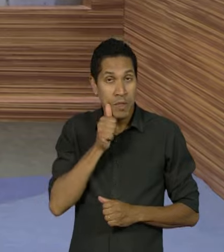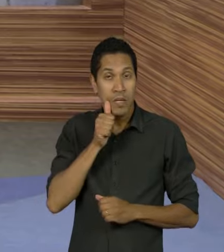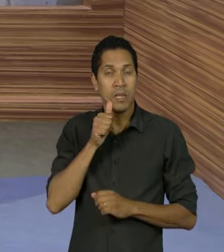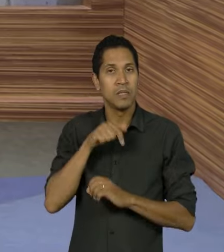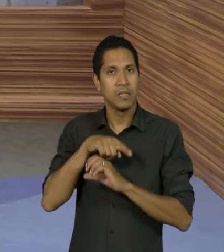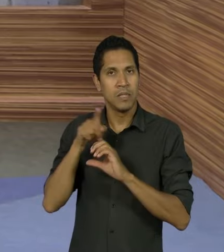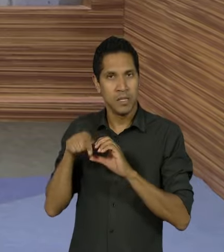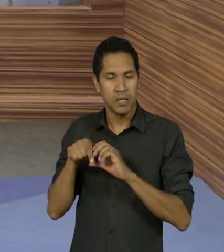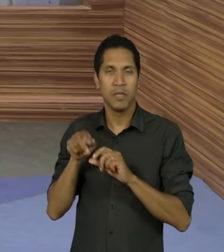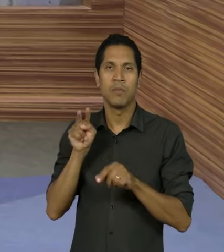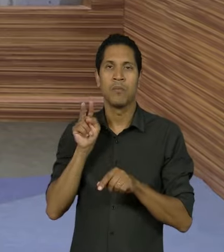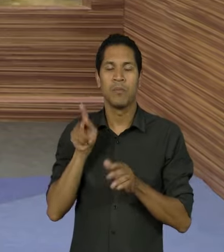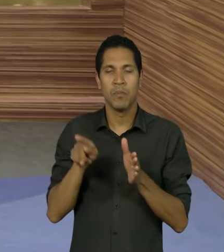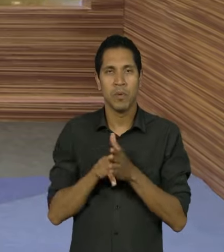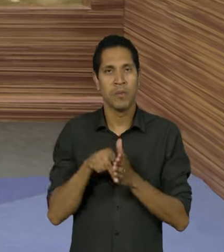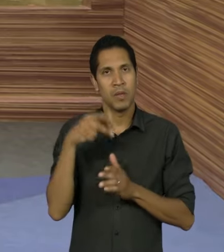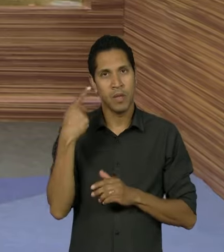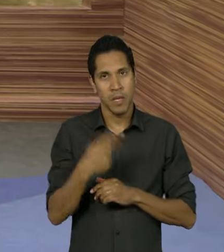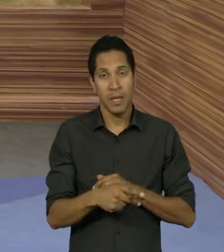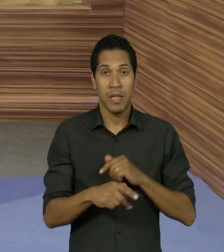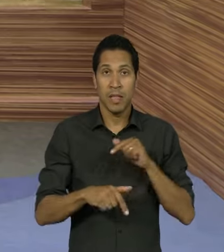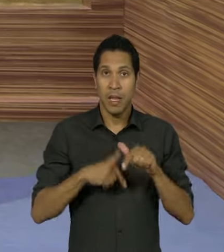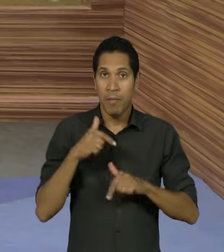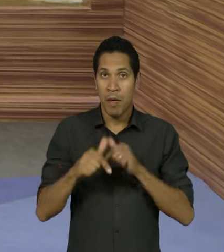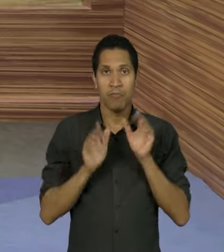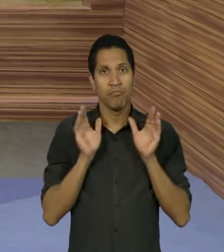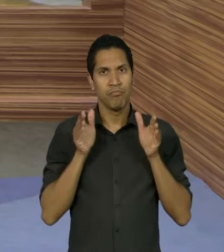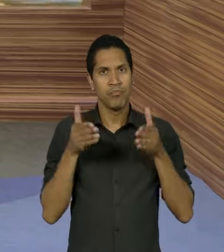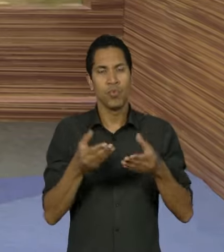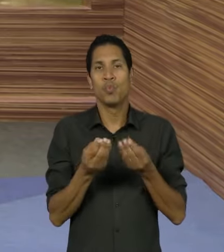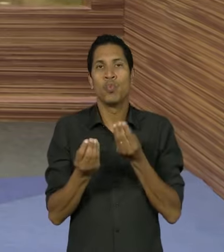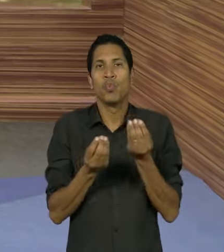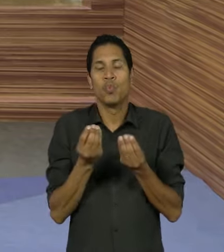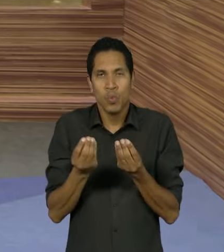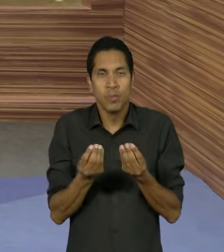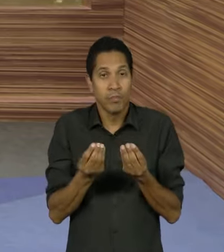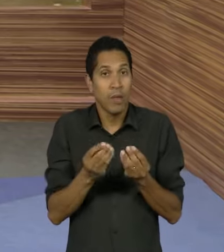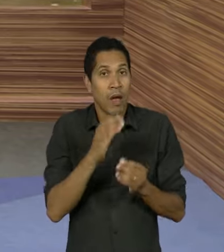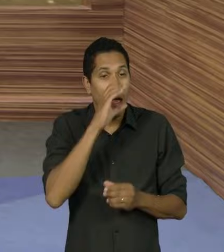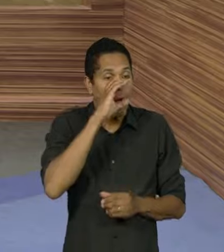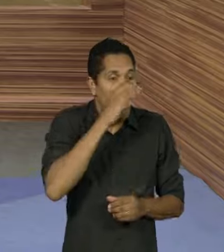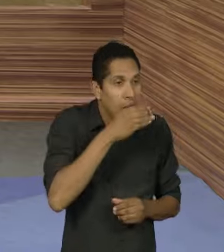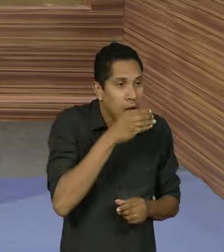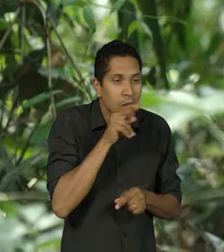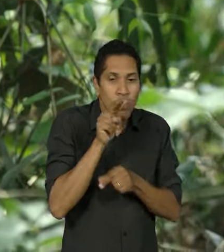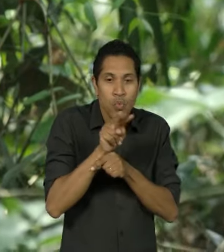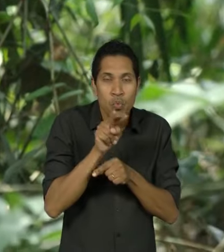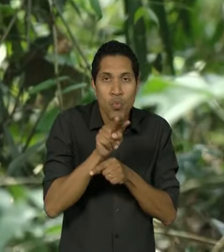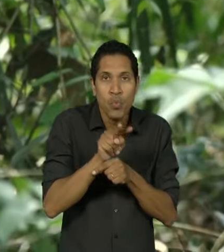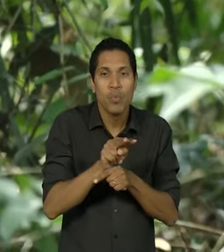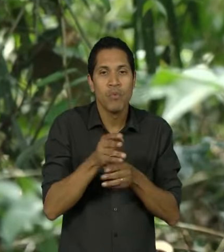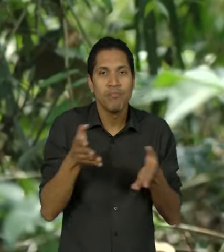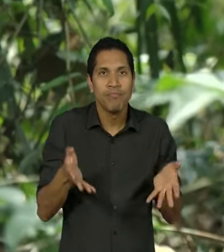Pesquisas Ecológicas coordena a iniciativa nacional para a conservação da anta brasileira